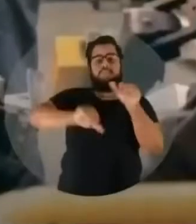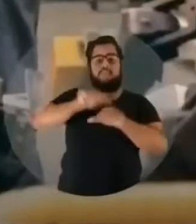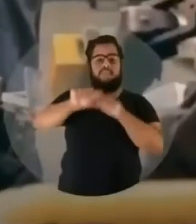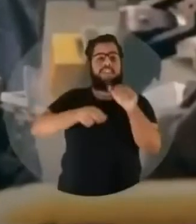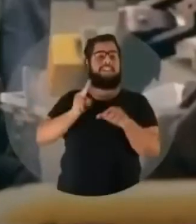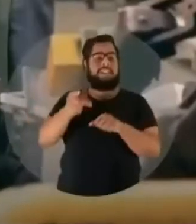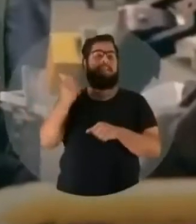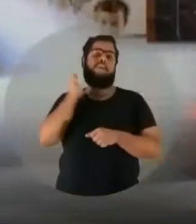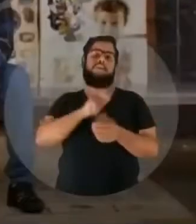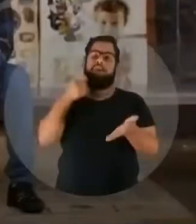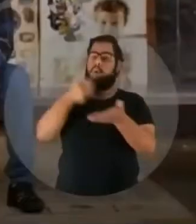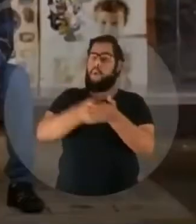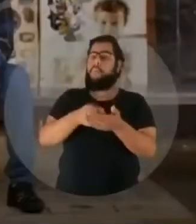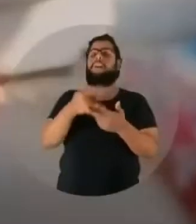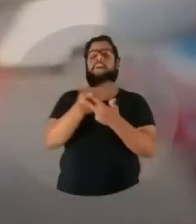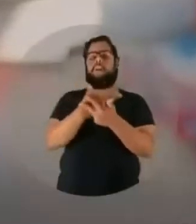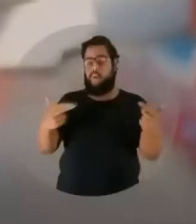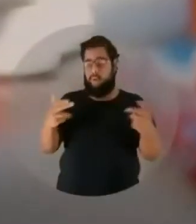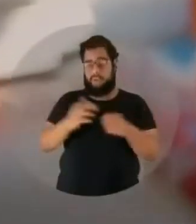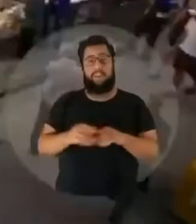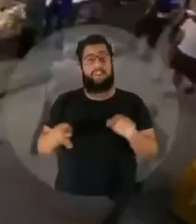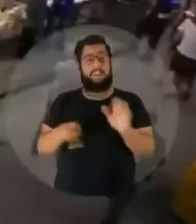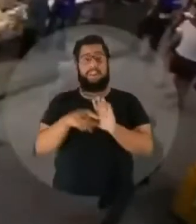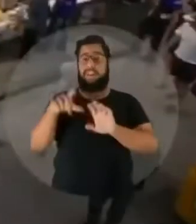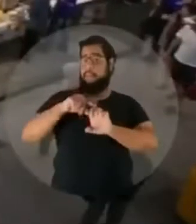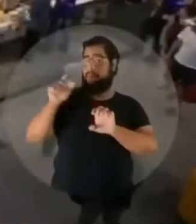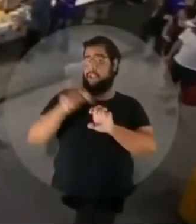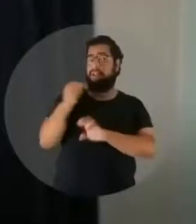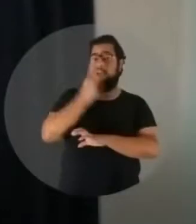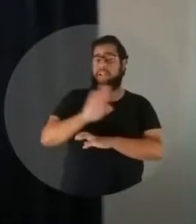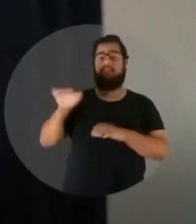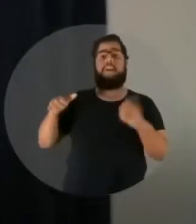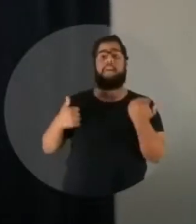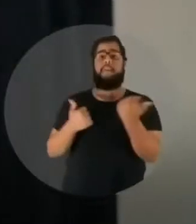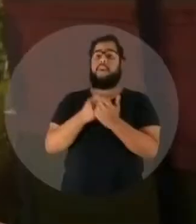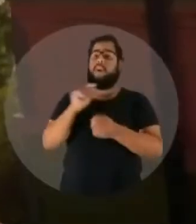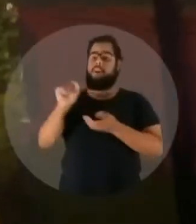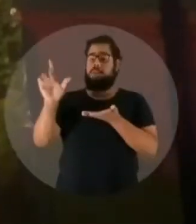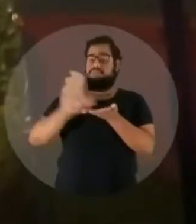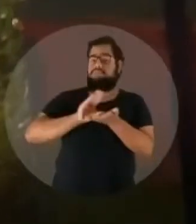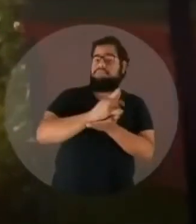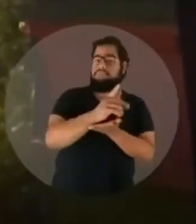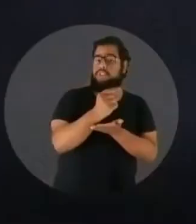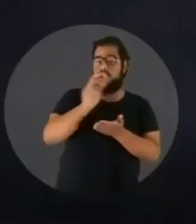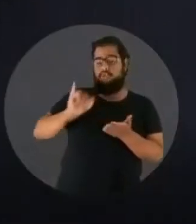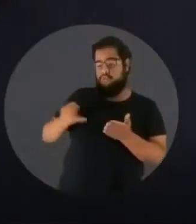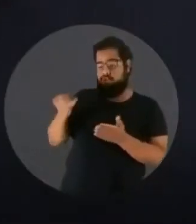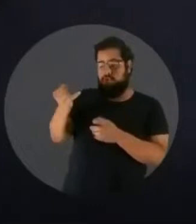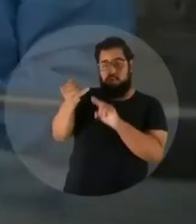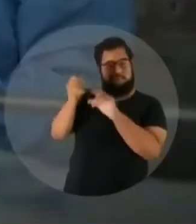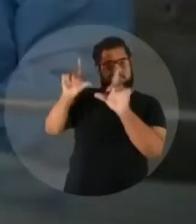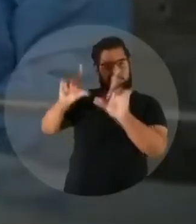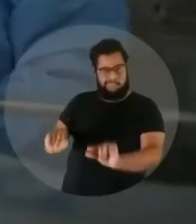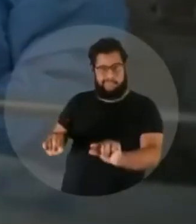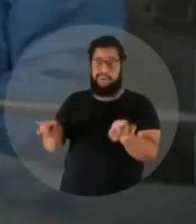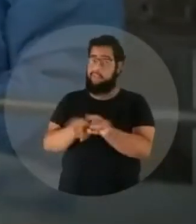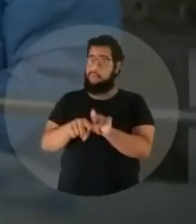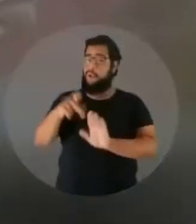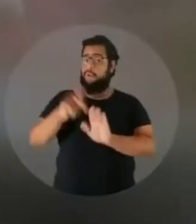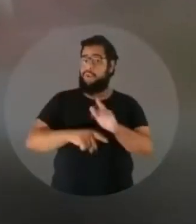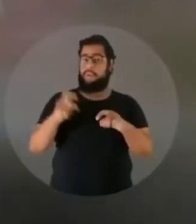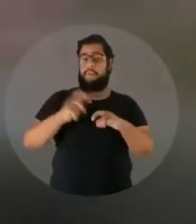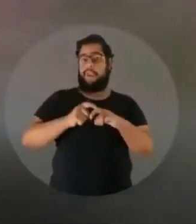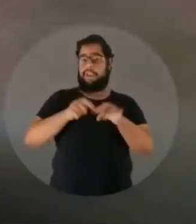sempre acima da inflação. O Empreende Brasil vai facilitar o crédito ao micro e pequeno empreendedor. Com o programa Médicos